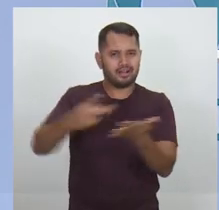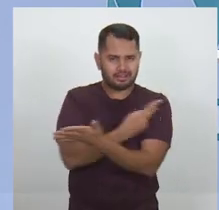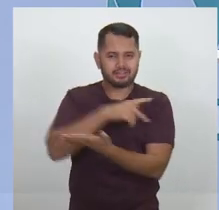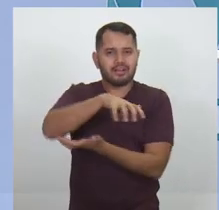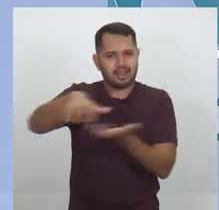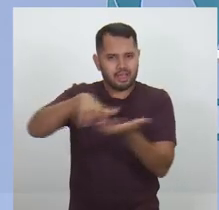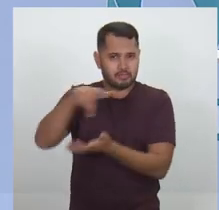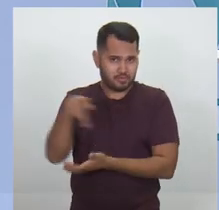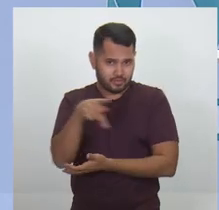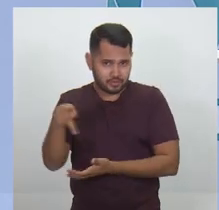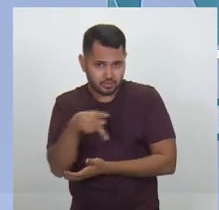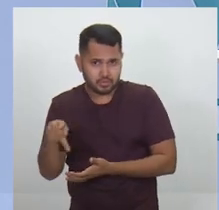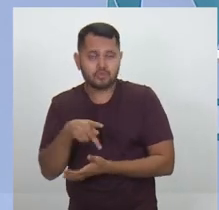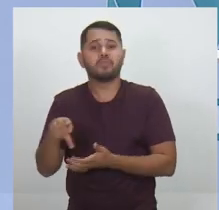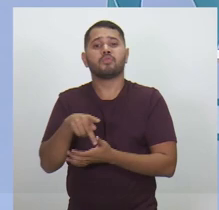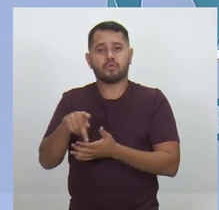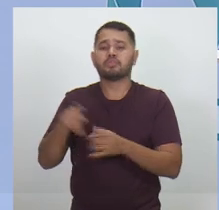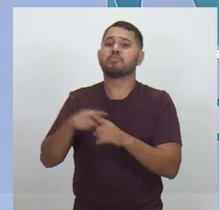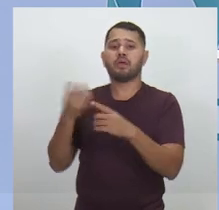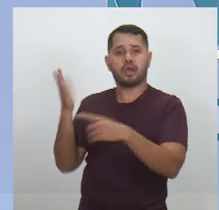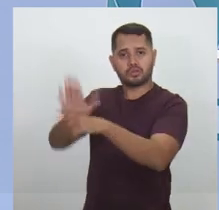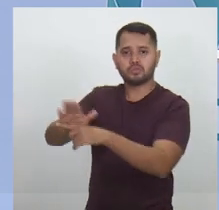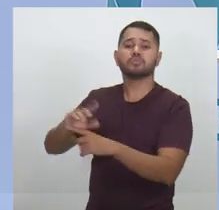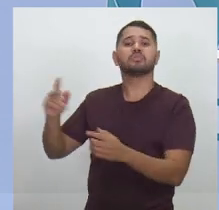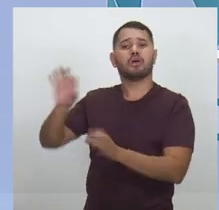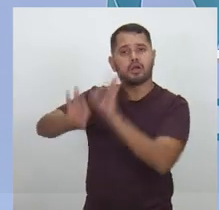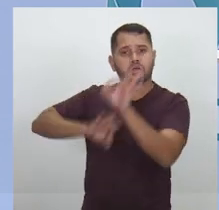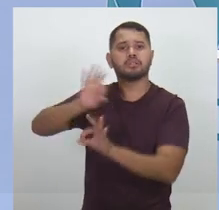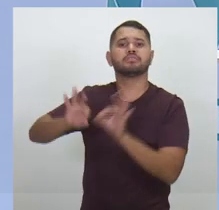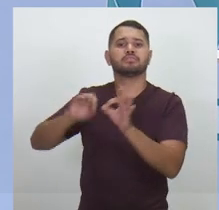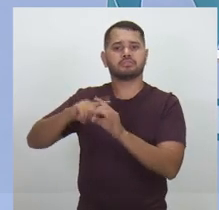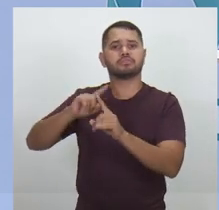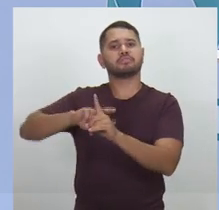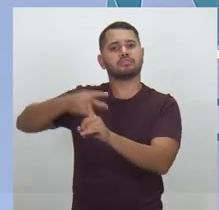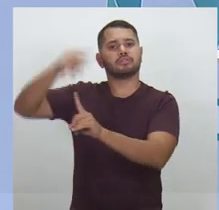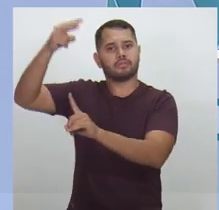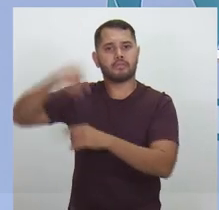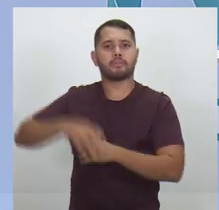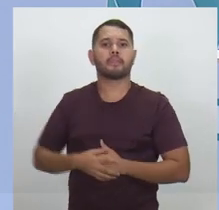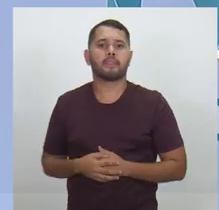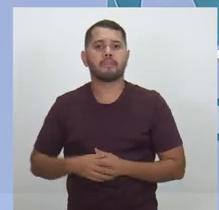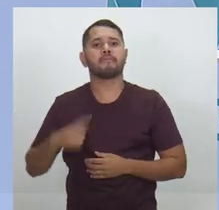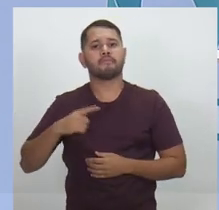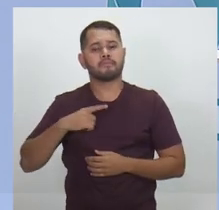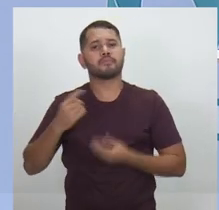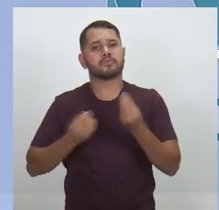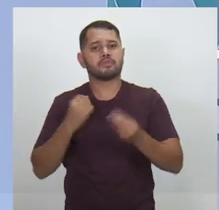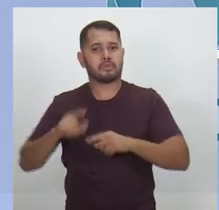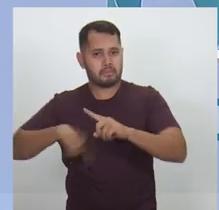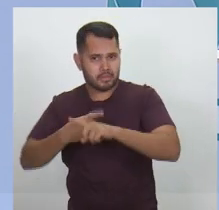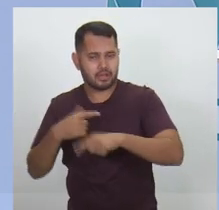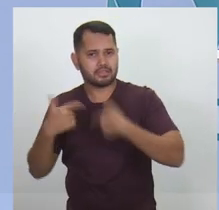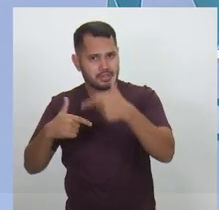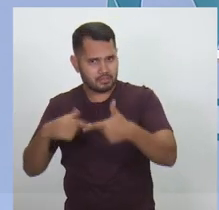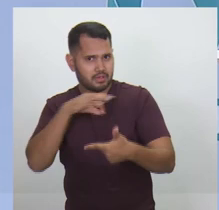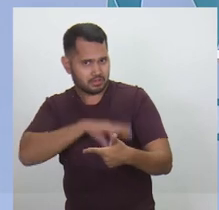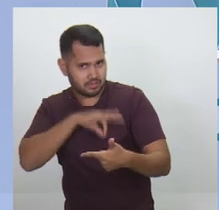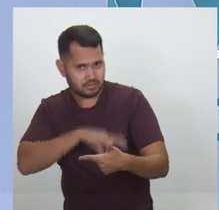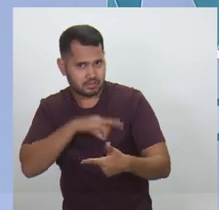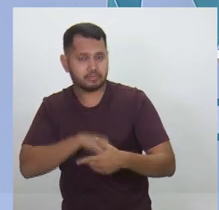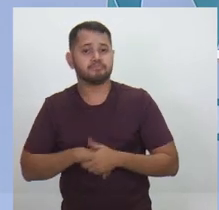professores, fazendo o plano de carga, carreira e salários. Gerar oportunidade, gerar renda para a população.